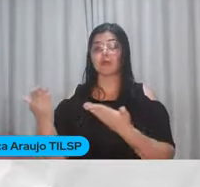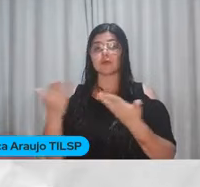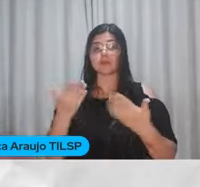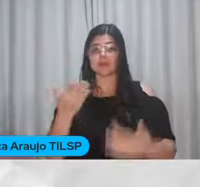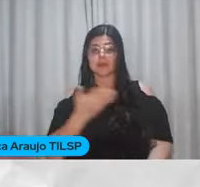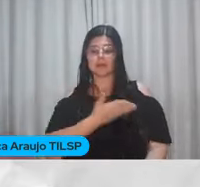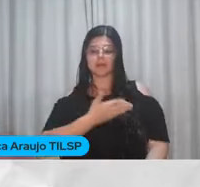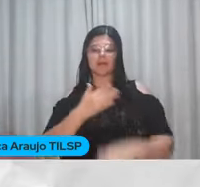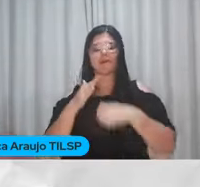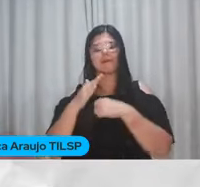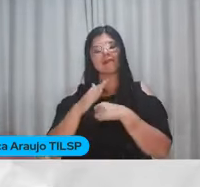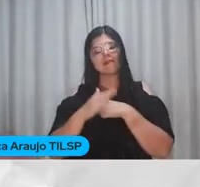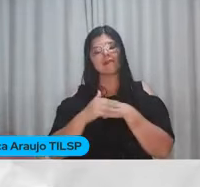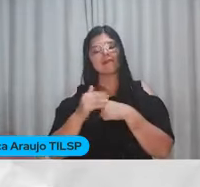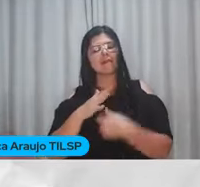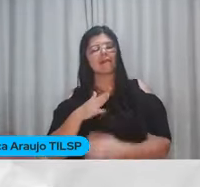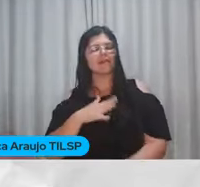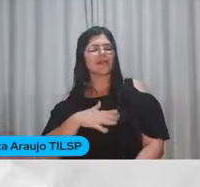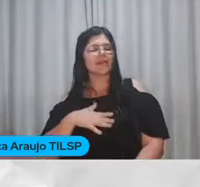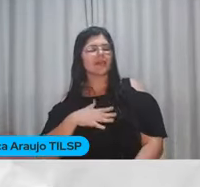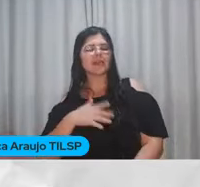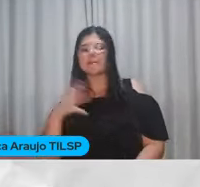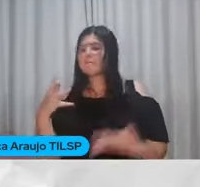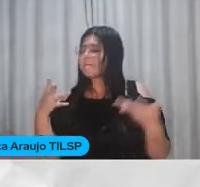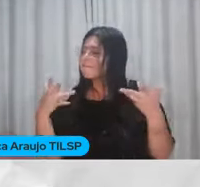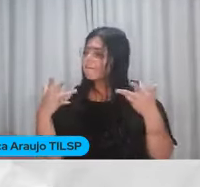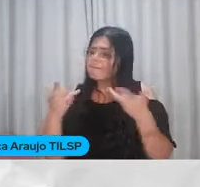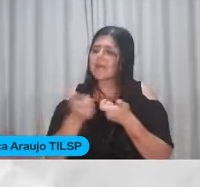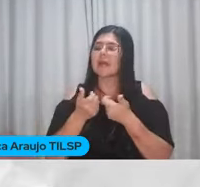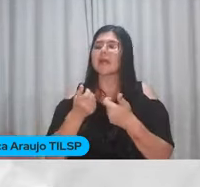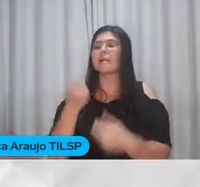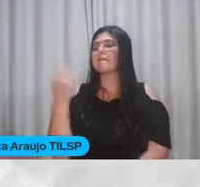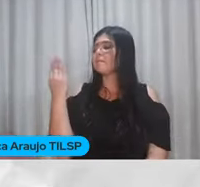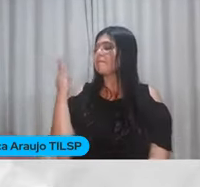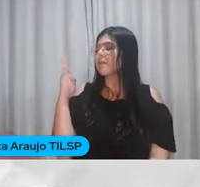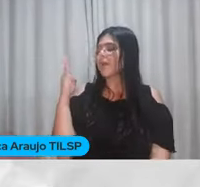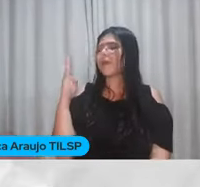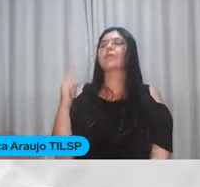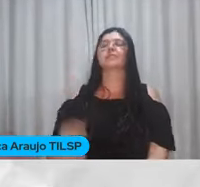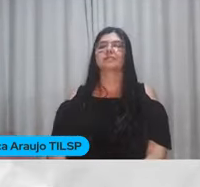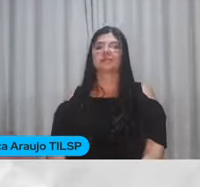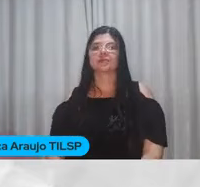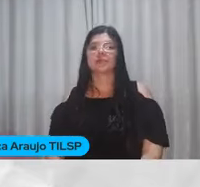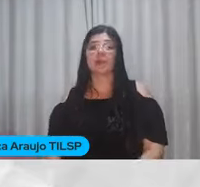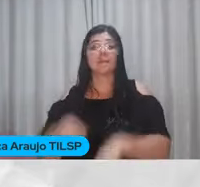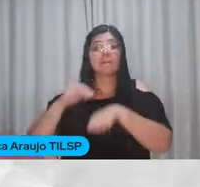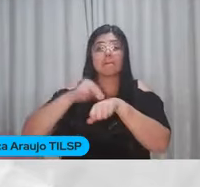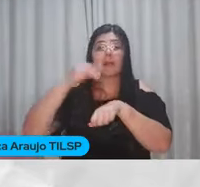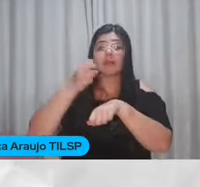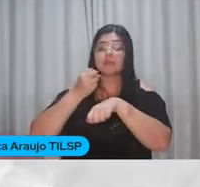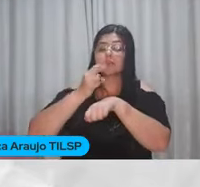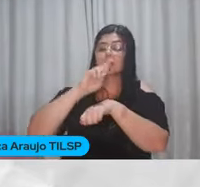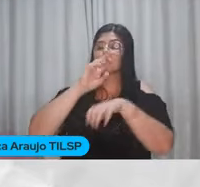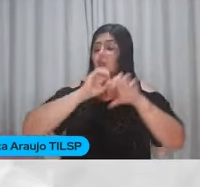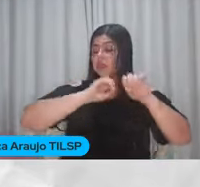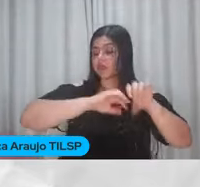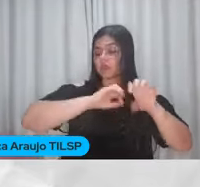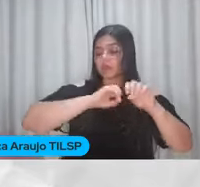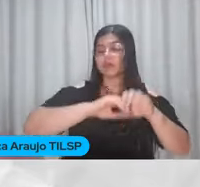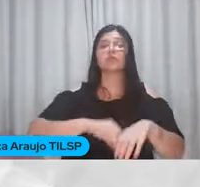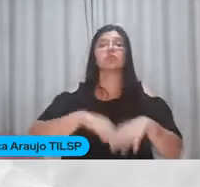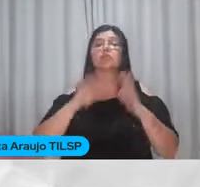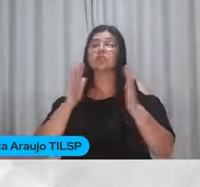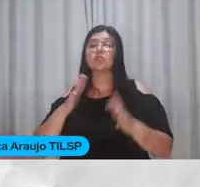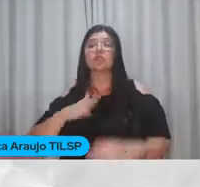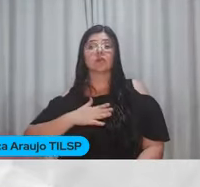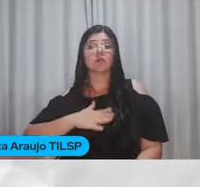Querida Maravilhosa Ela que é bióloga Ela que é Mestra e doutora em educação Que eu já tive